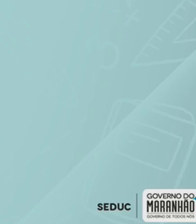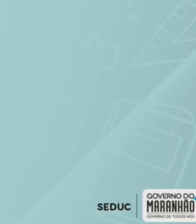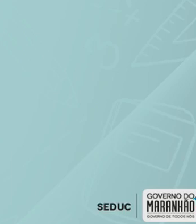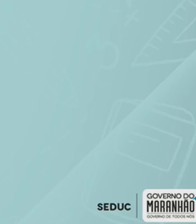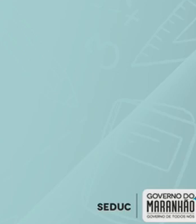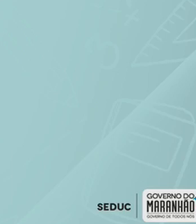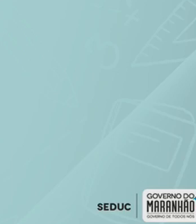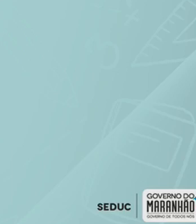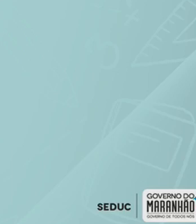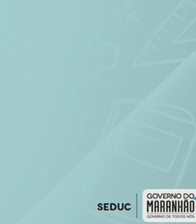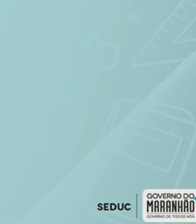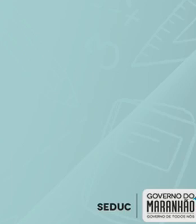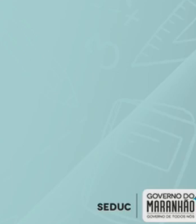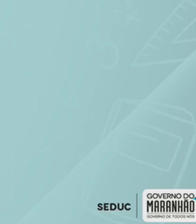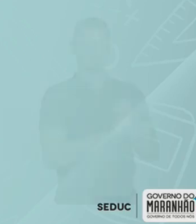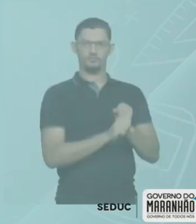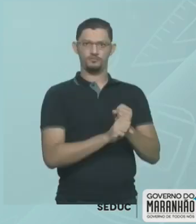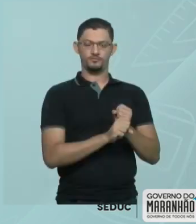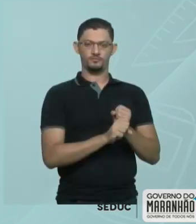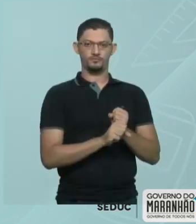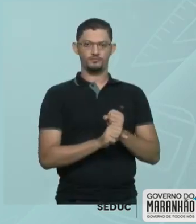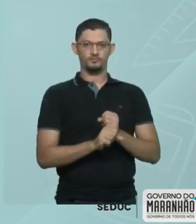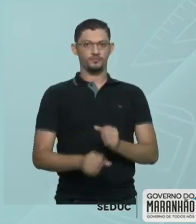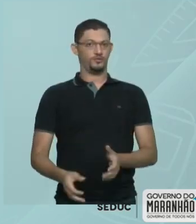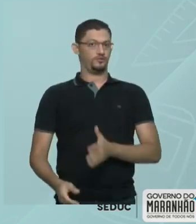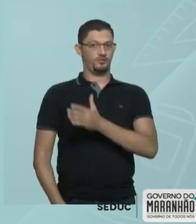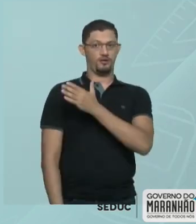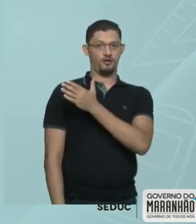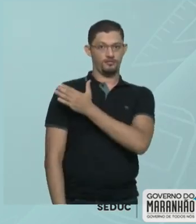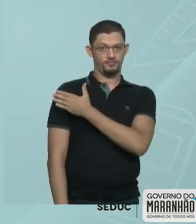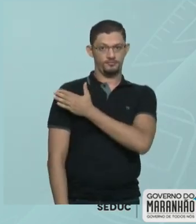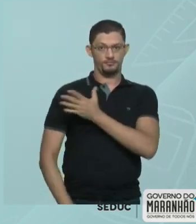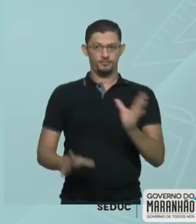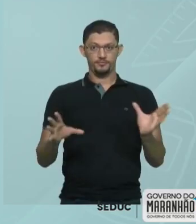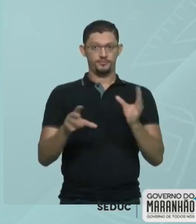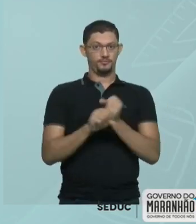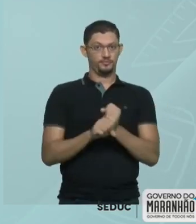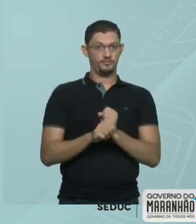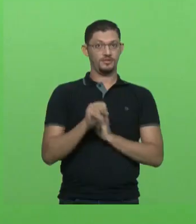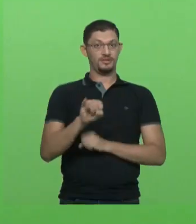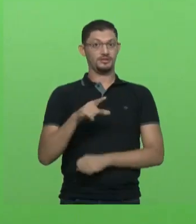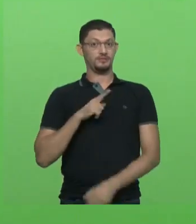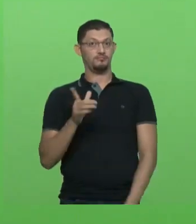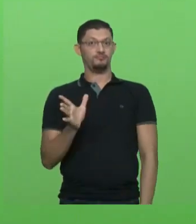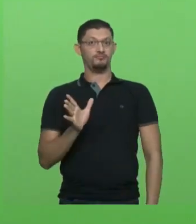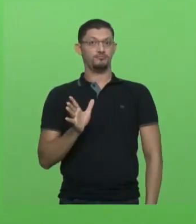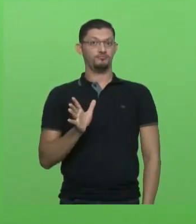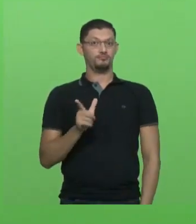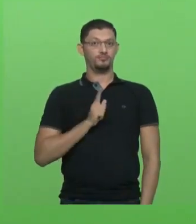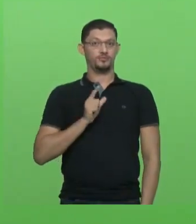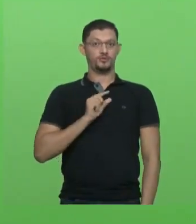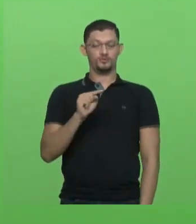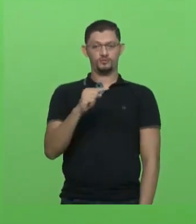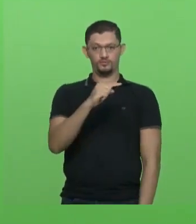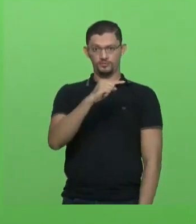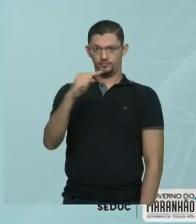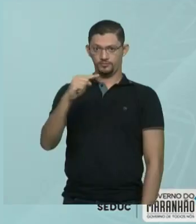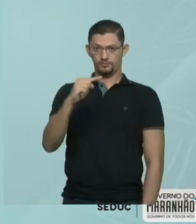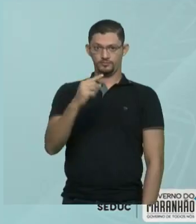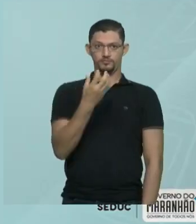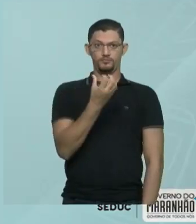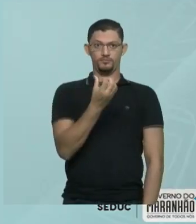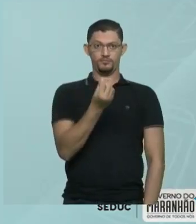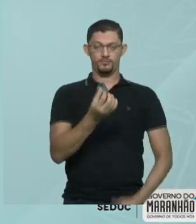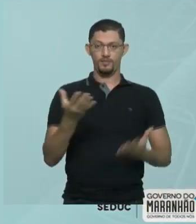então eu vou somar. Ele está à direita, somo. Logo, se eu tenho uma barra em cima, daria 6.